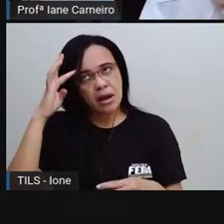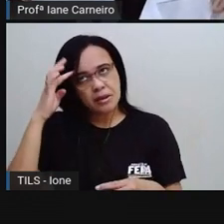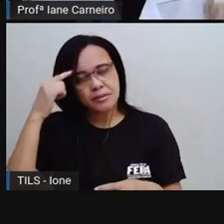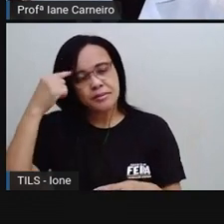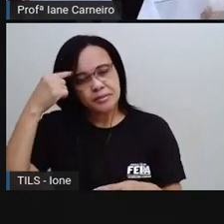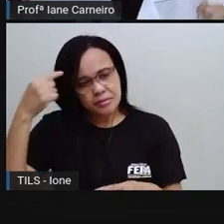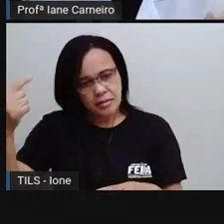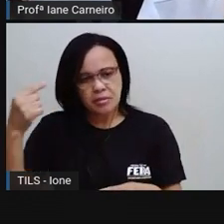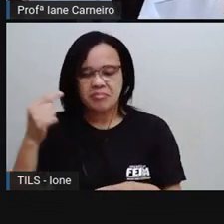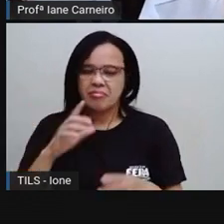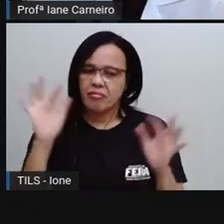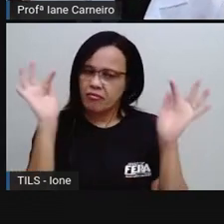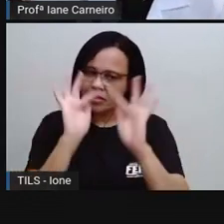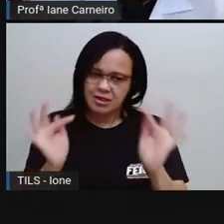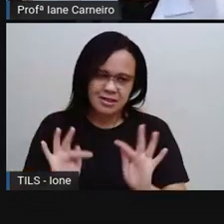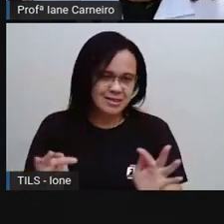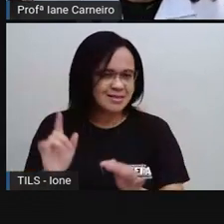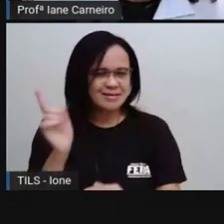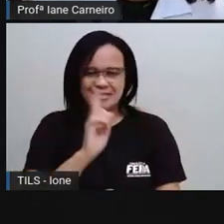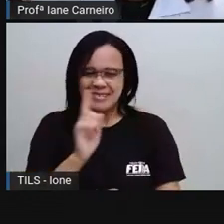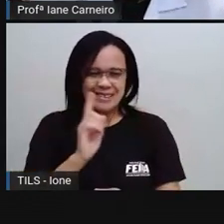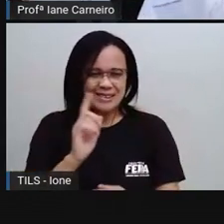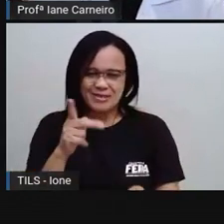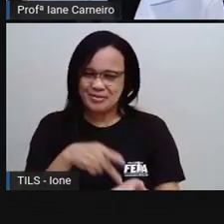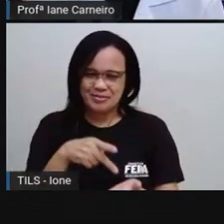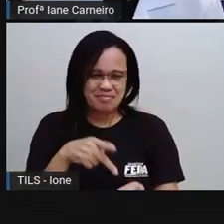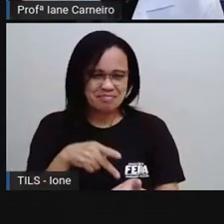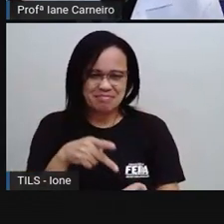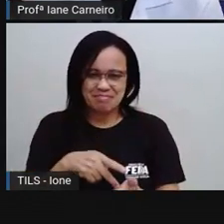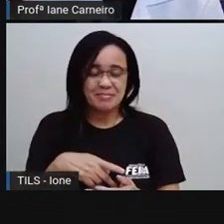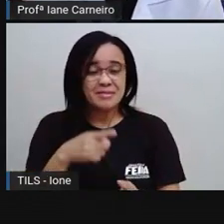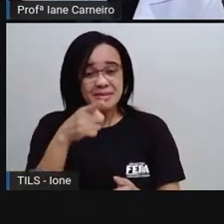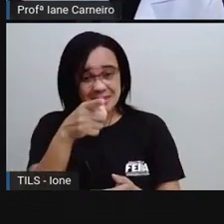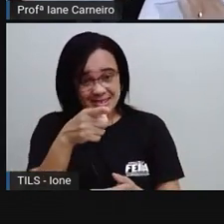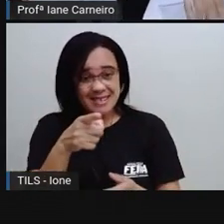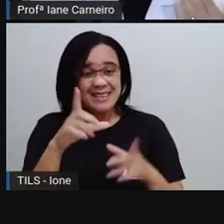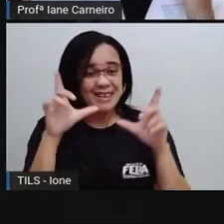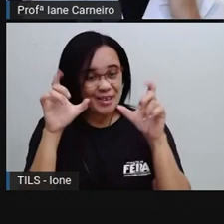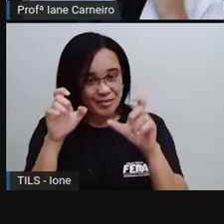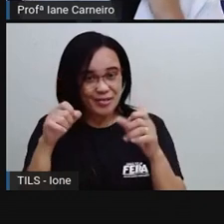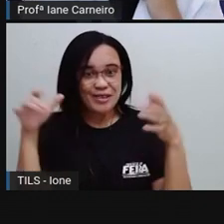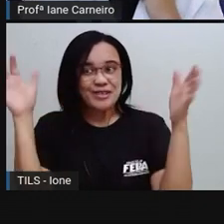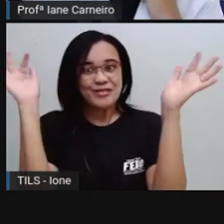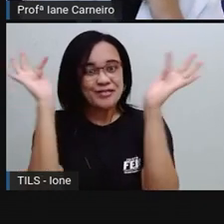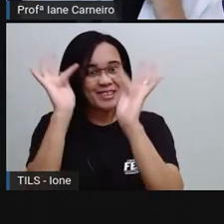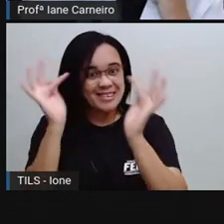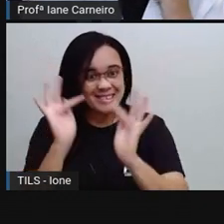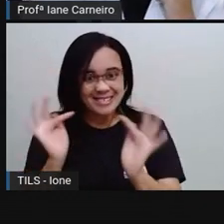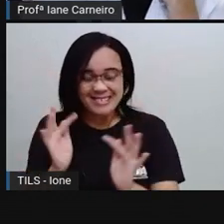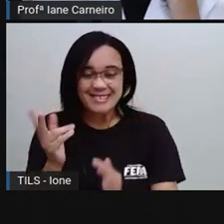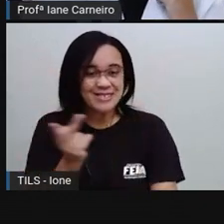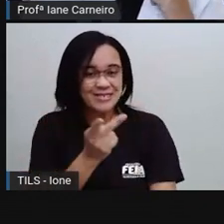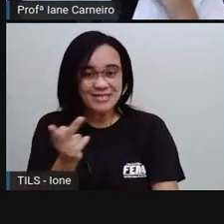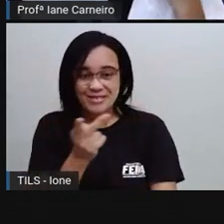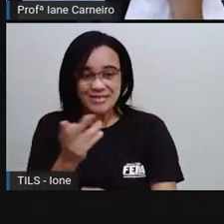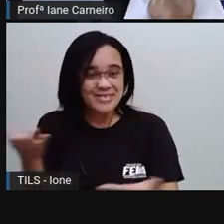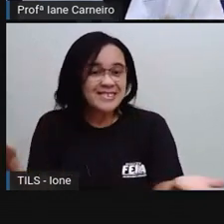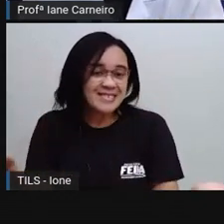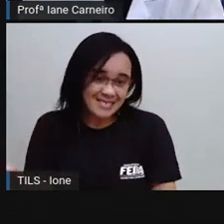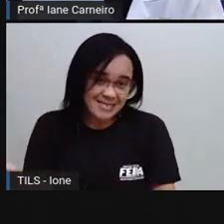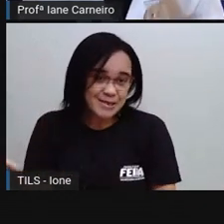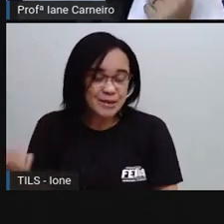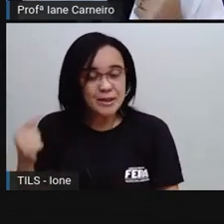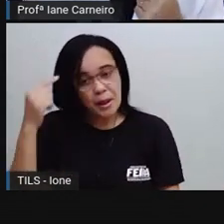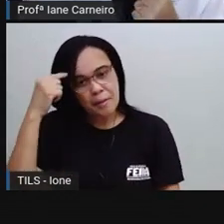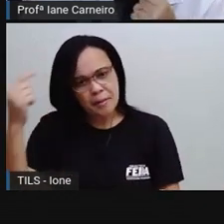ficado felizes, não, né? Então, aqui na foto mostra os dois felizes, né? E aí a gente fica pensando, né? O